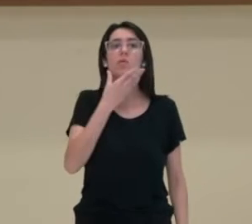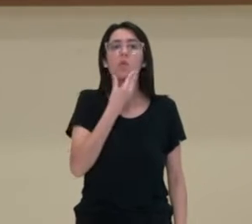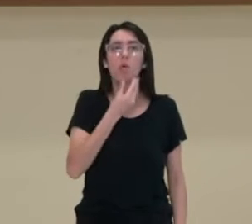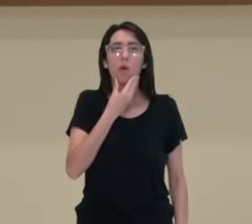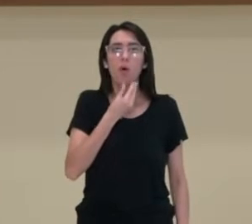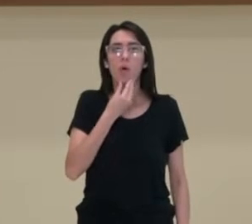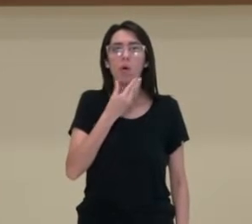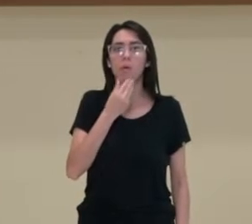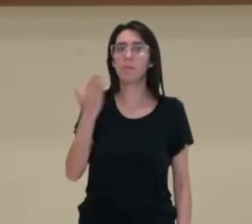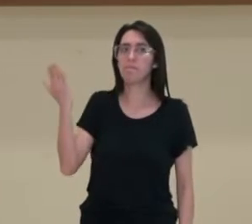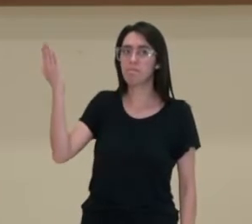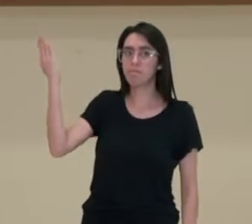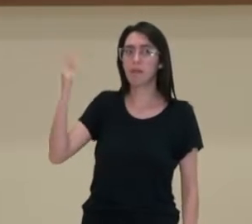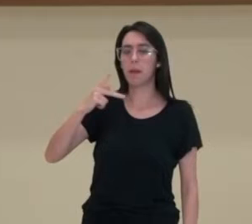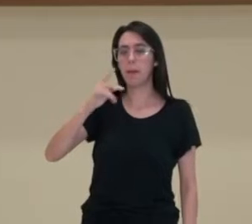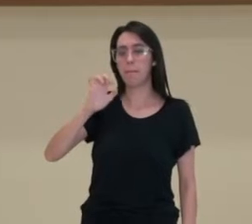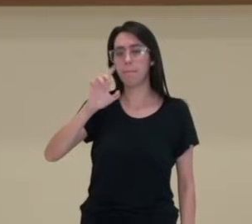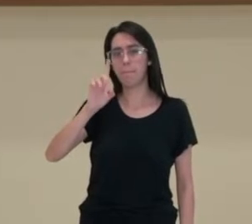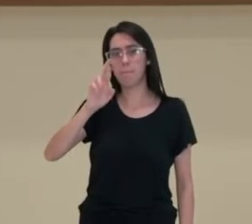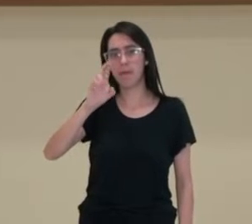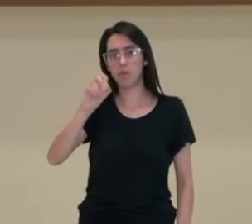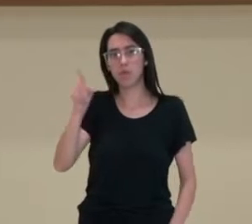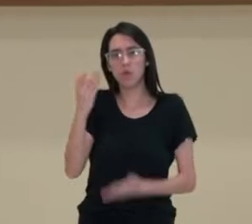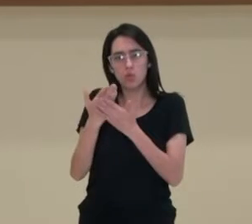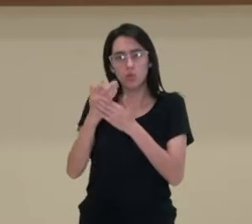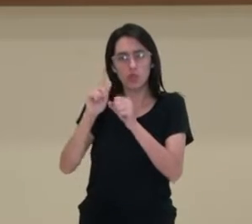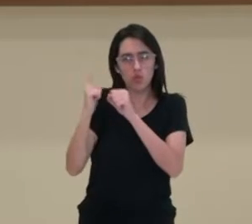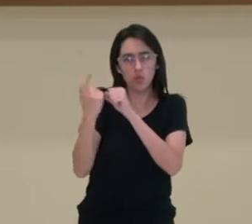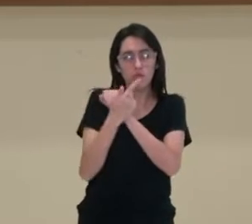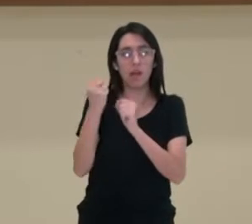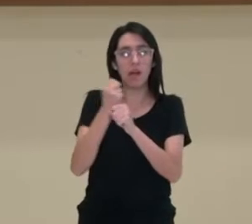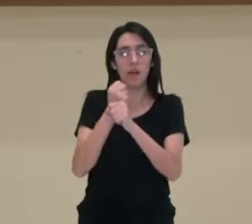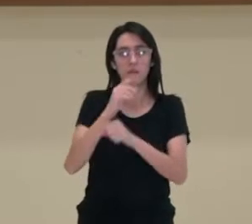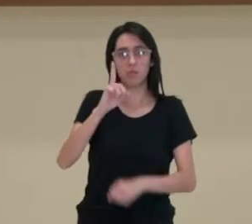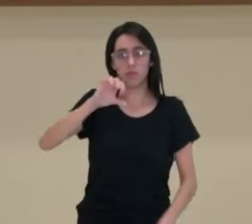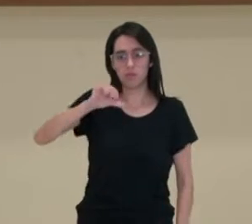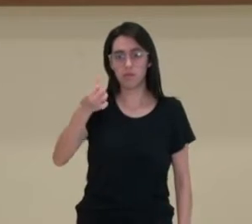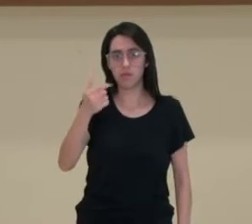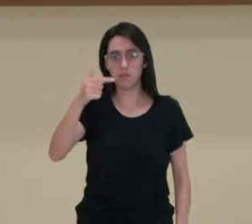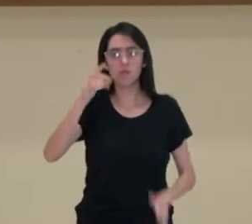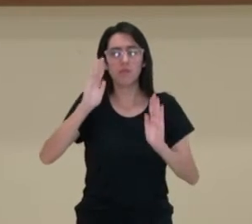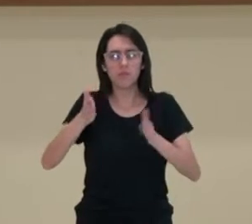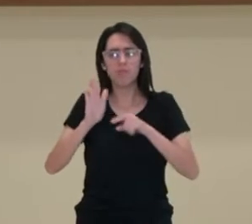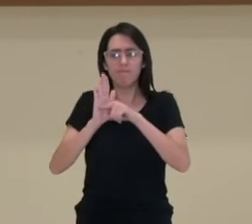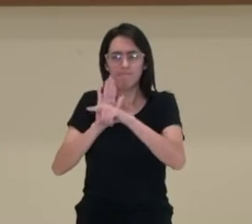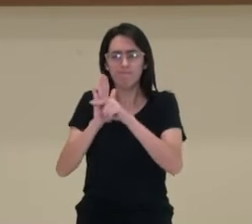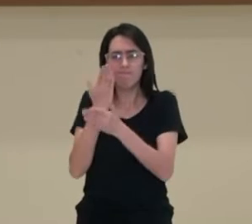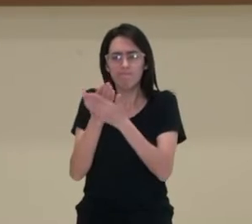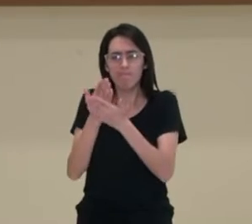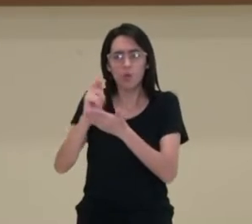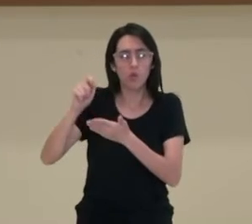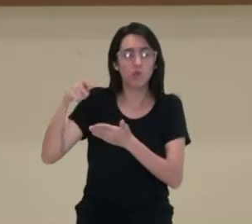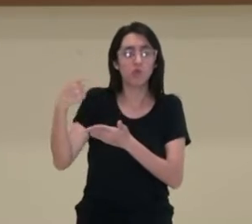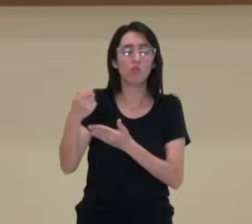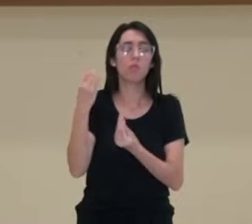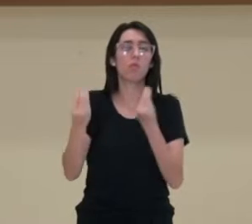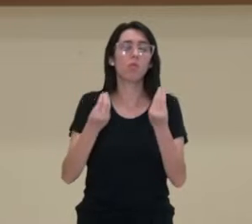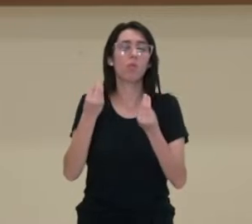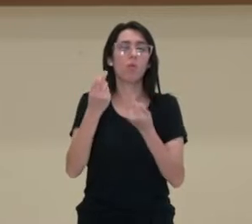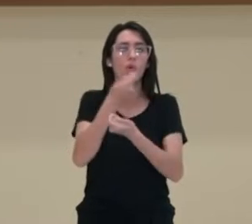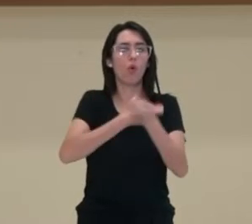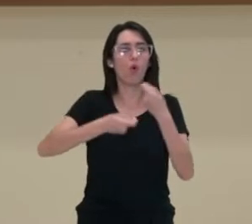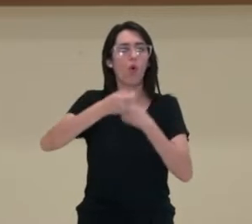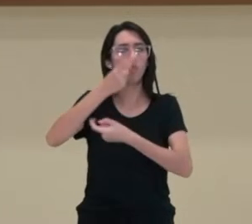Geiger. Ele em 1967 já começava a dimensionar esse estudo mais aprofundado da evolução